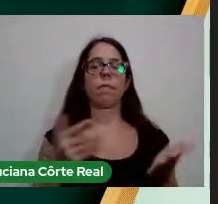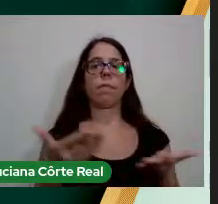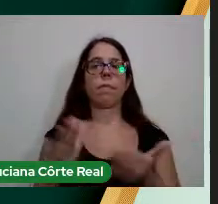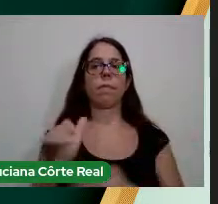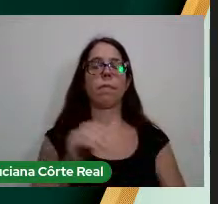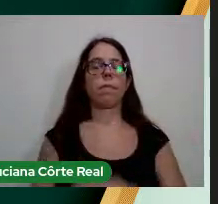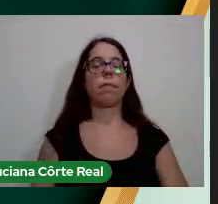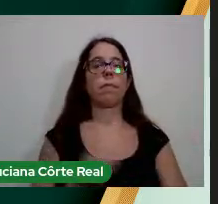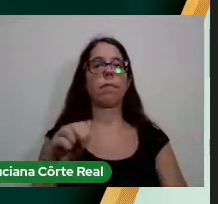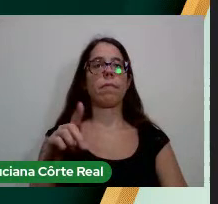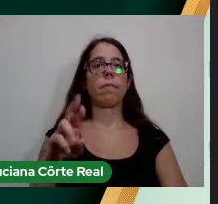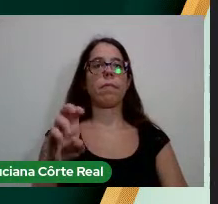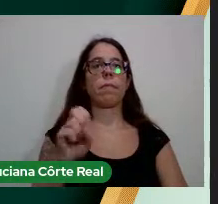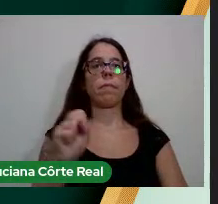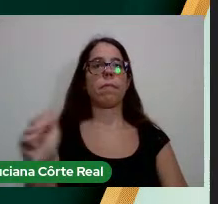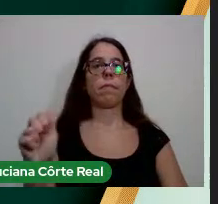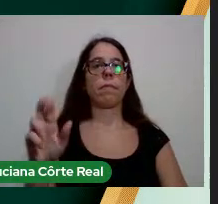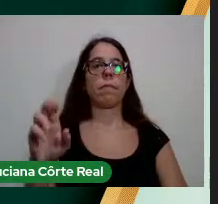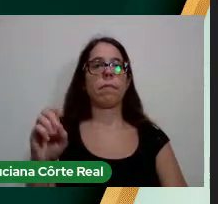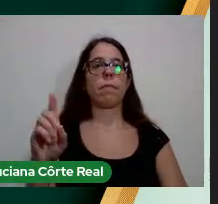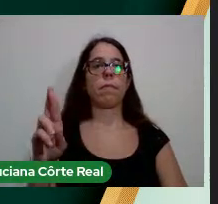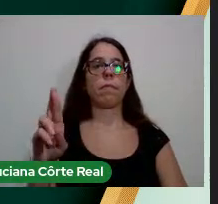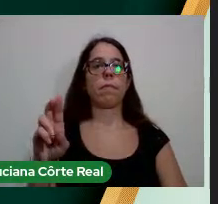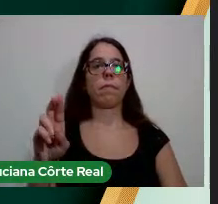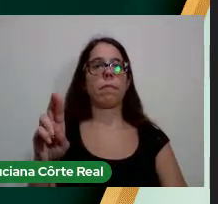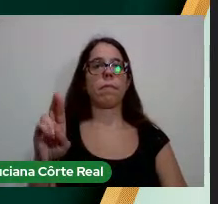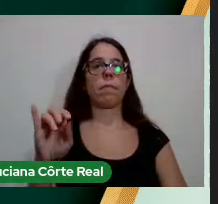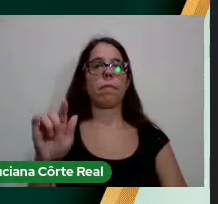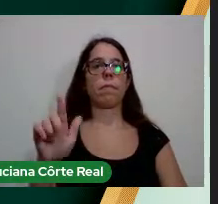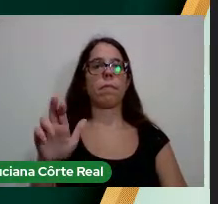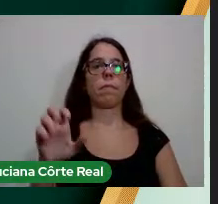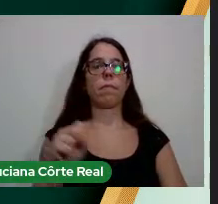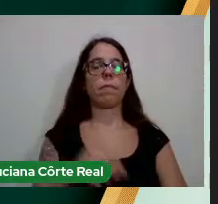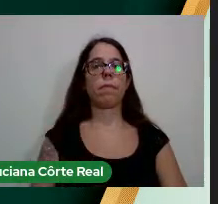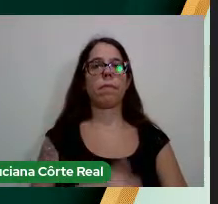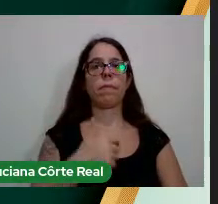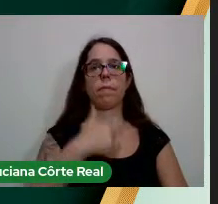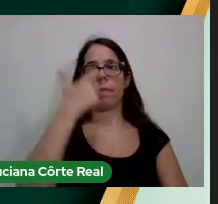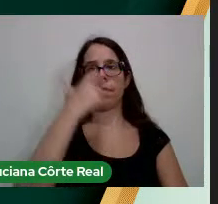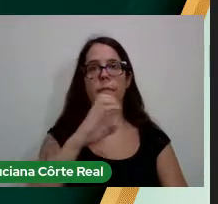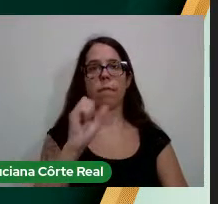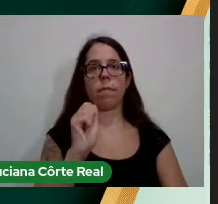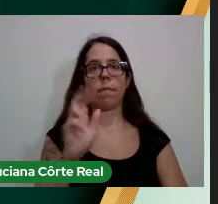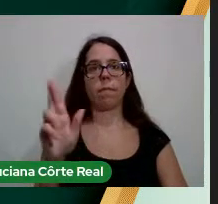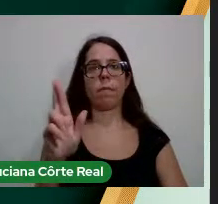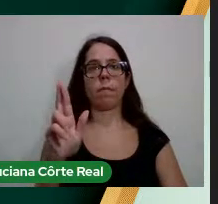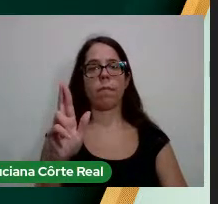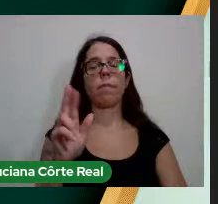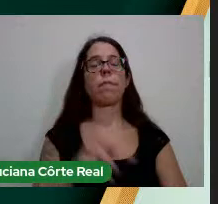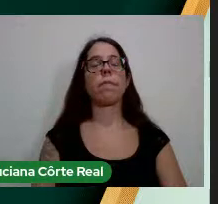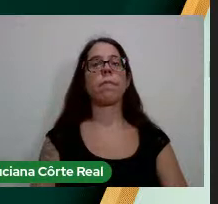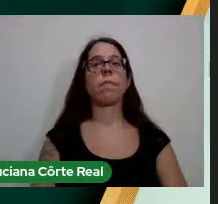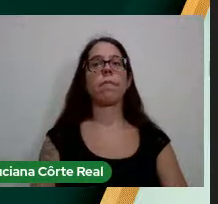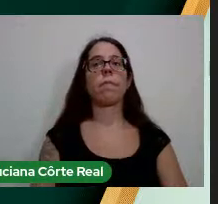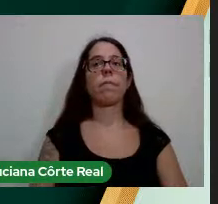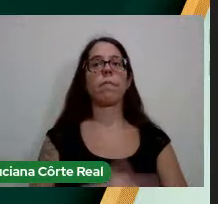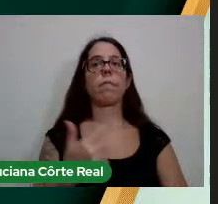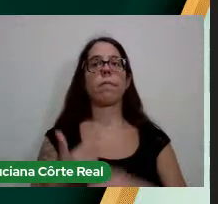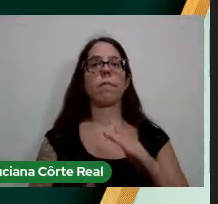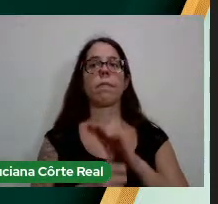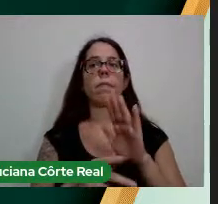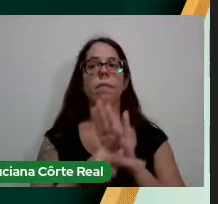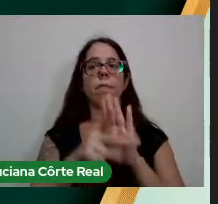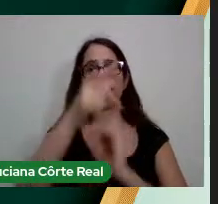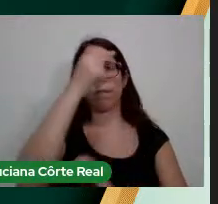Andressa Rodrigues Magalhães Eu, César Flaubiano Da Cruz Cristaldo Pró-reitor de